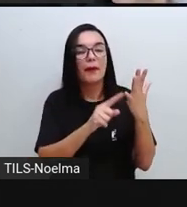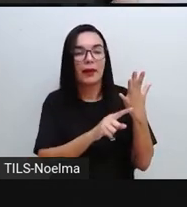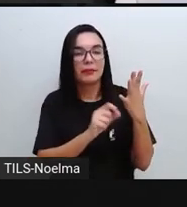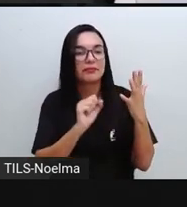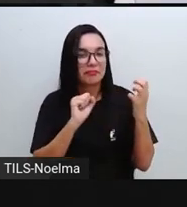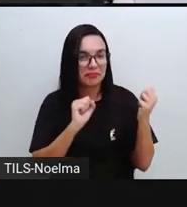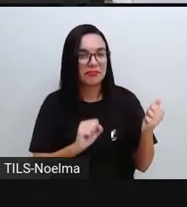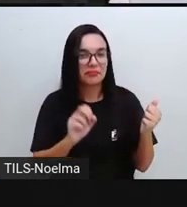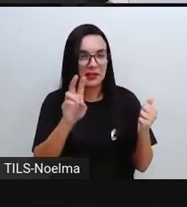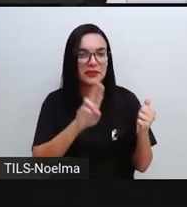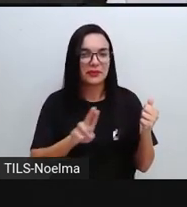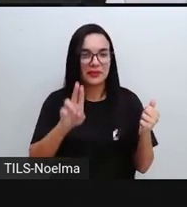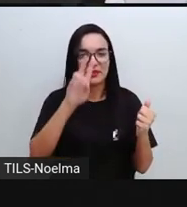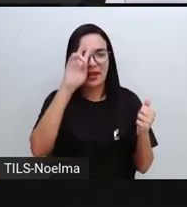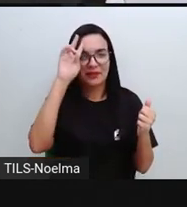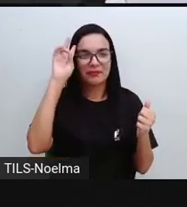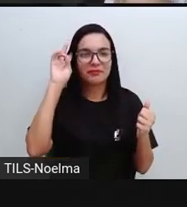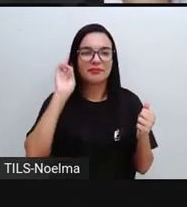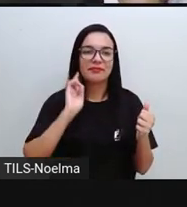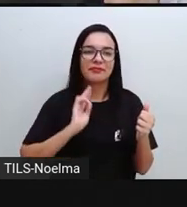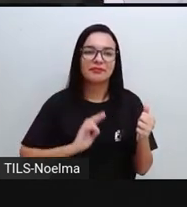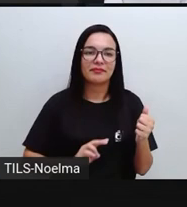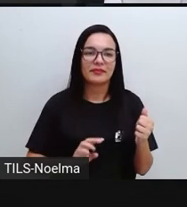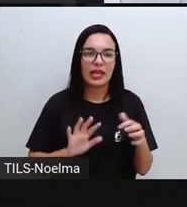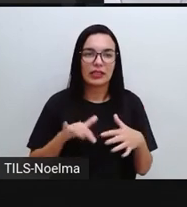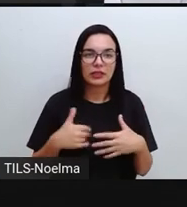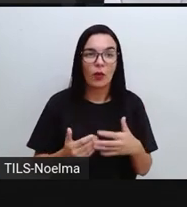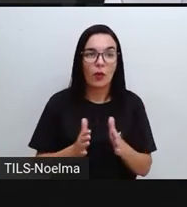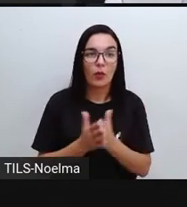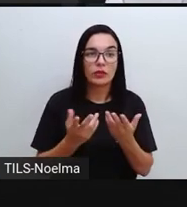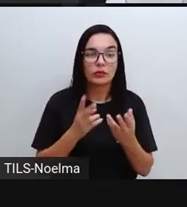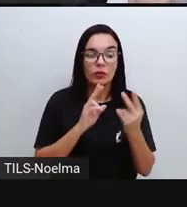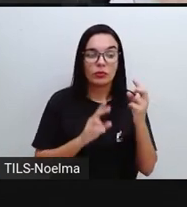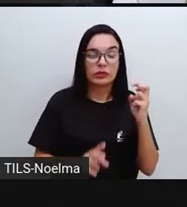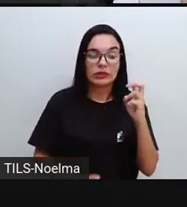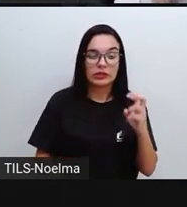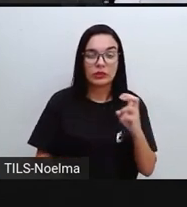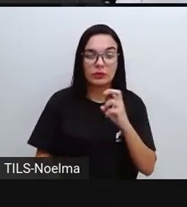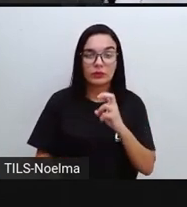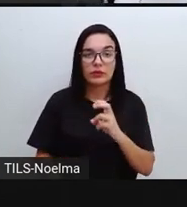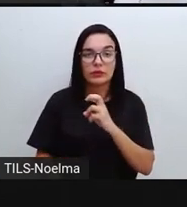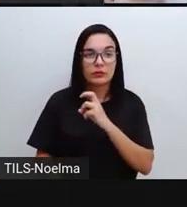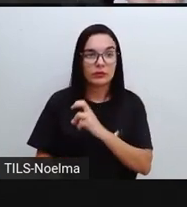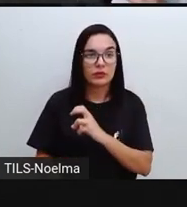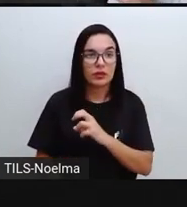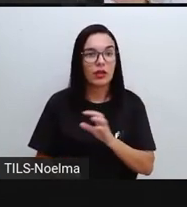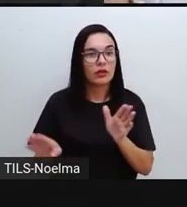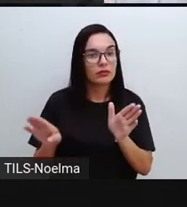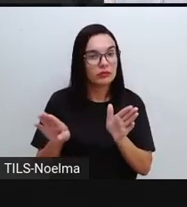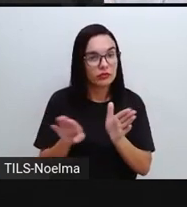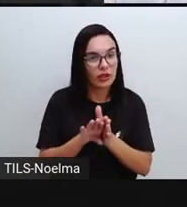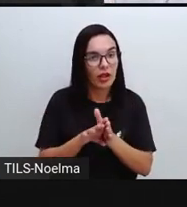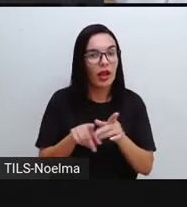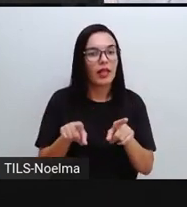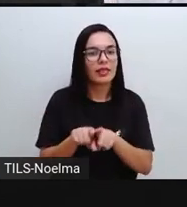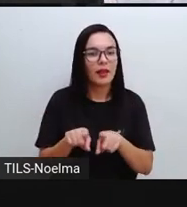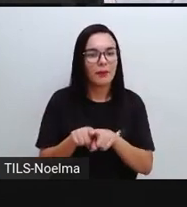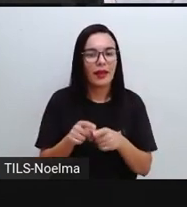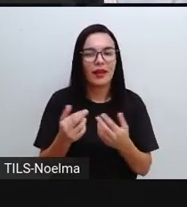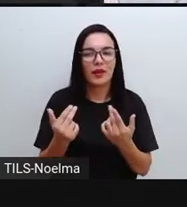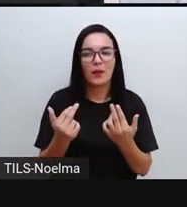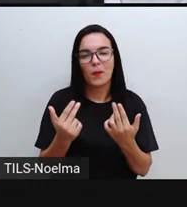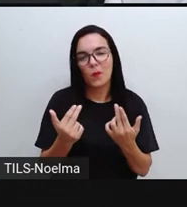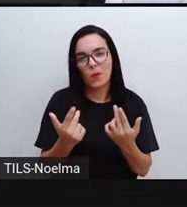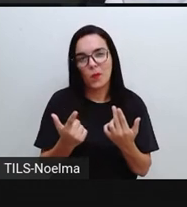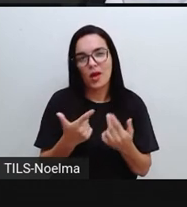poder fazer essa continha. Então, quando eu fui contando de 5 em 5, eu também chego, né? Nessa mesma resolução